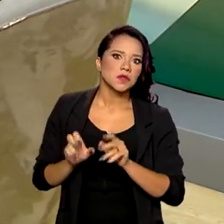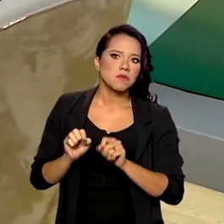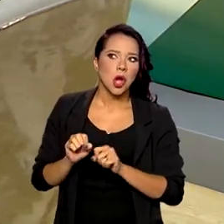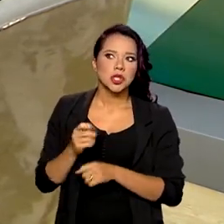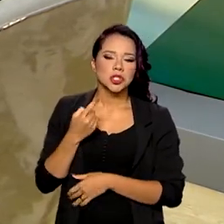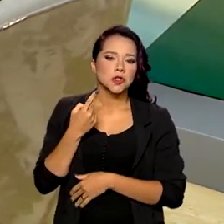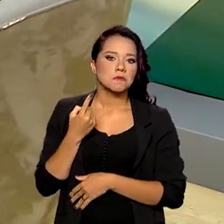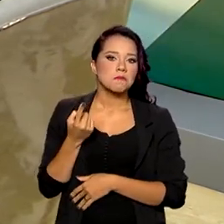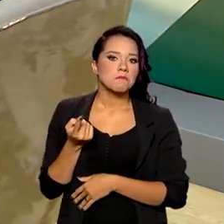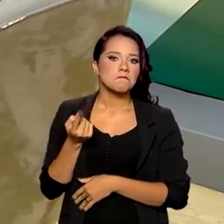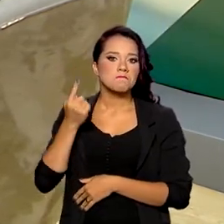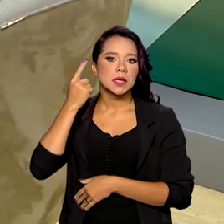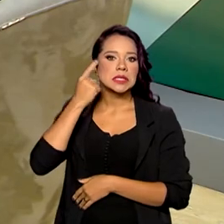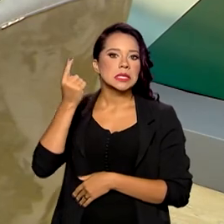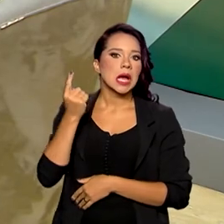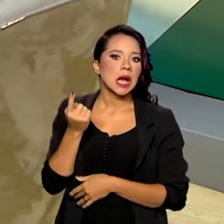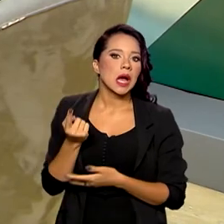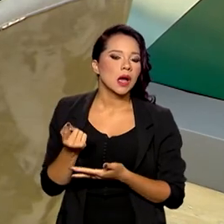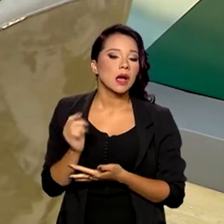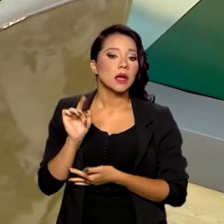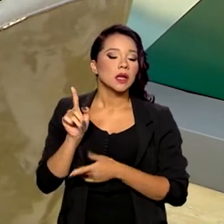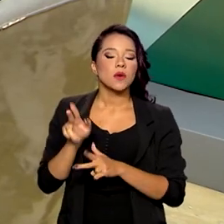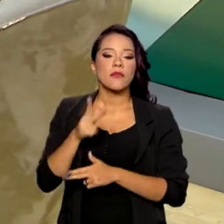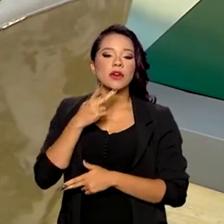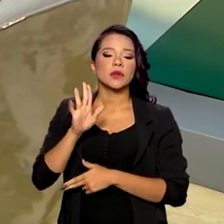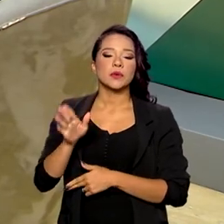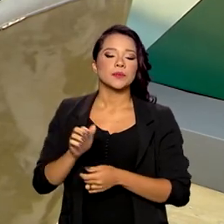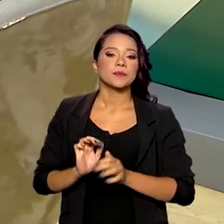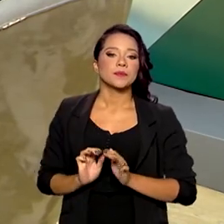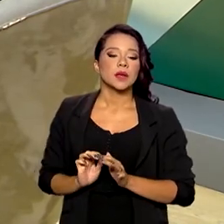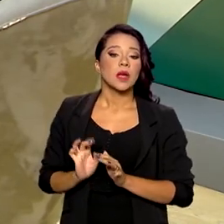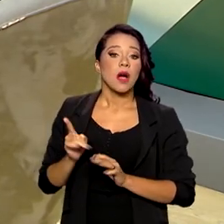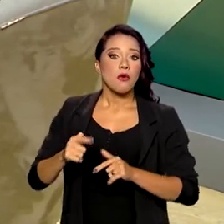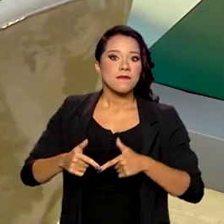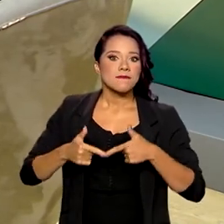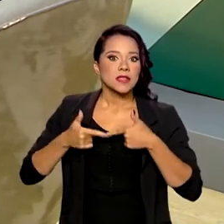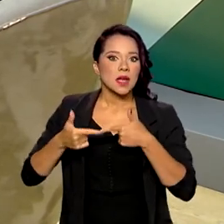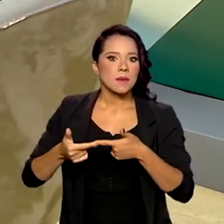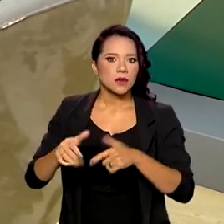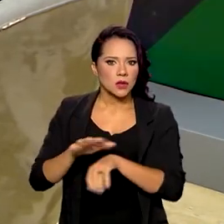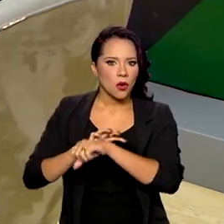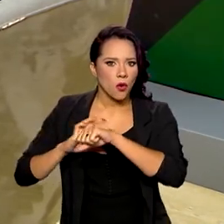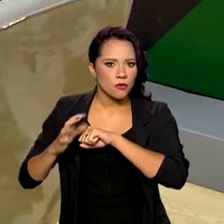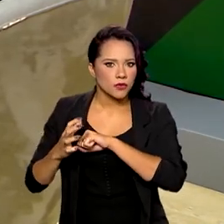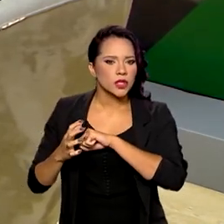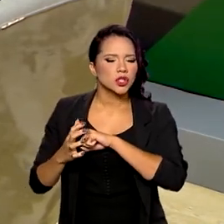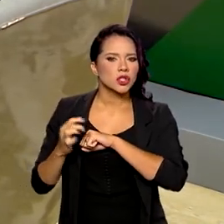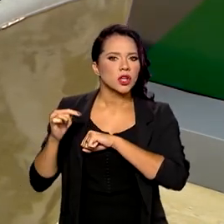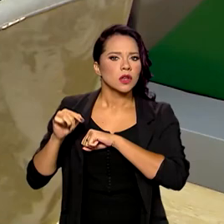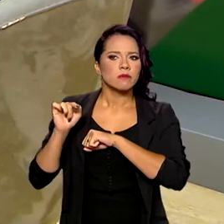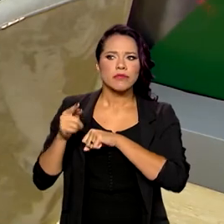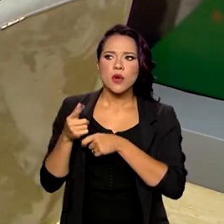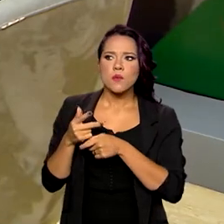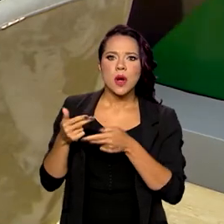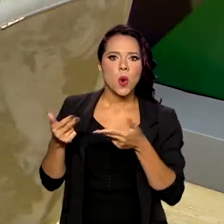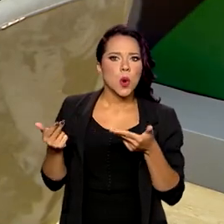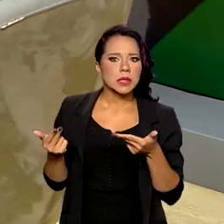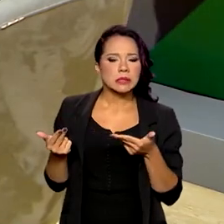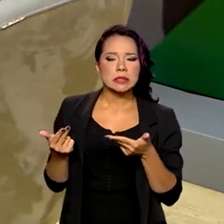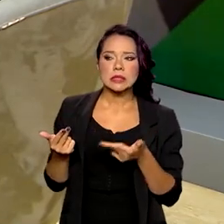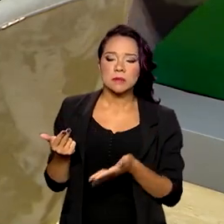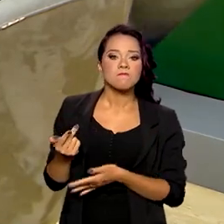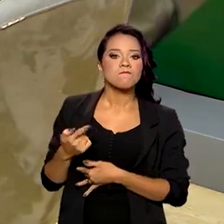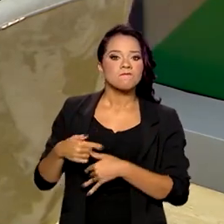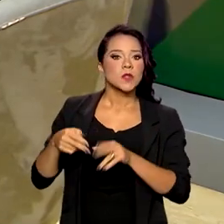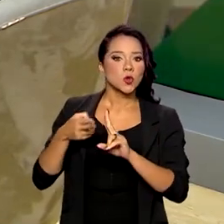interpretar desse jeito o que o senhor colocou, o enfrentamento à Covid-19 foi uma coisa que